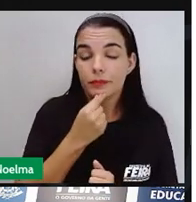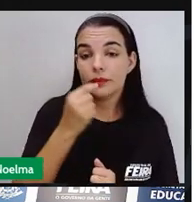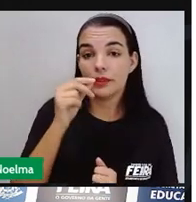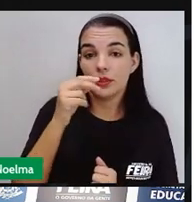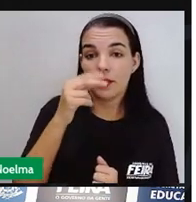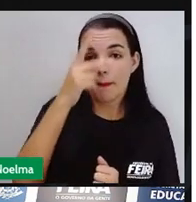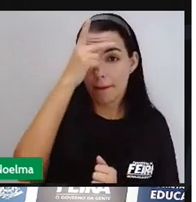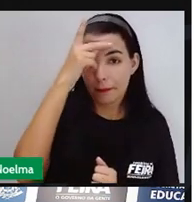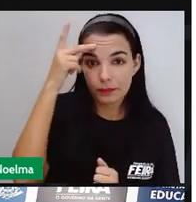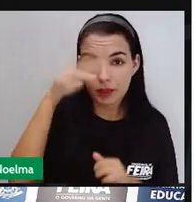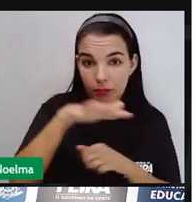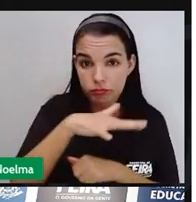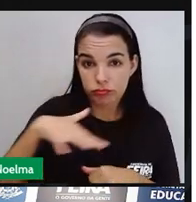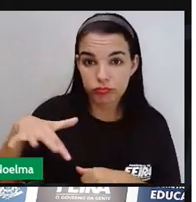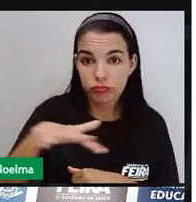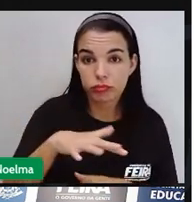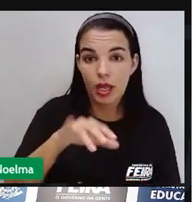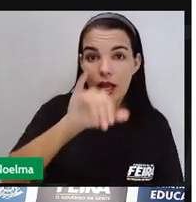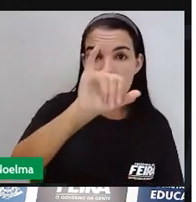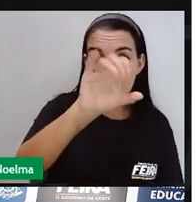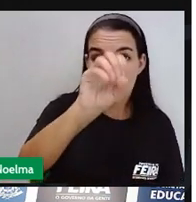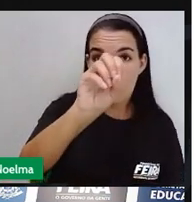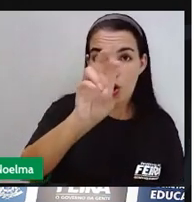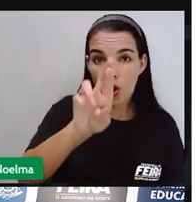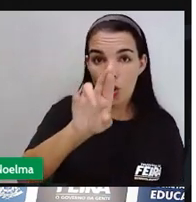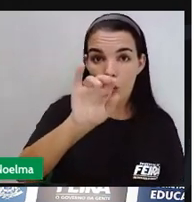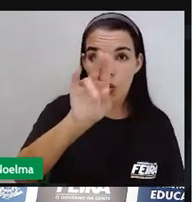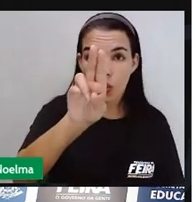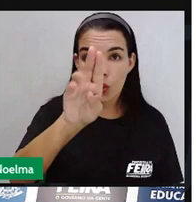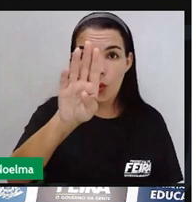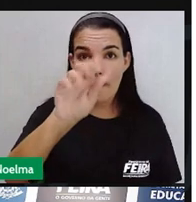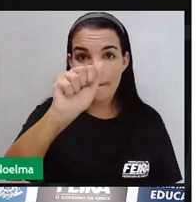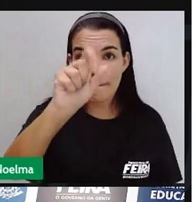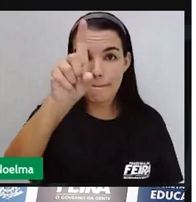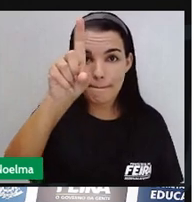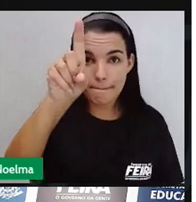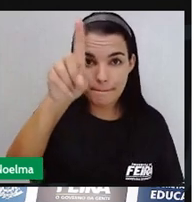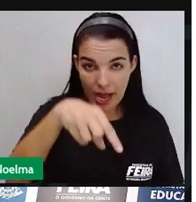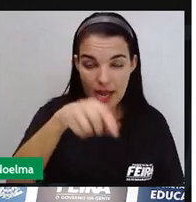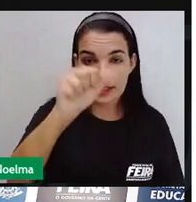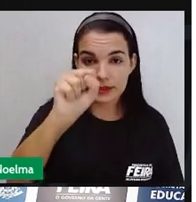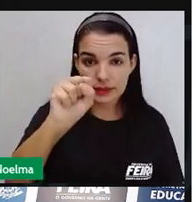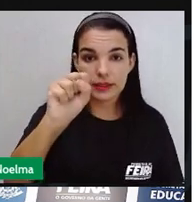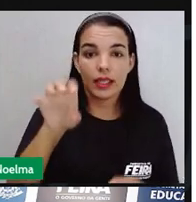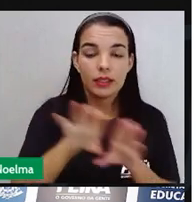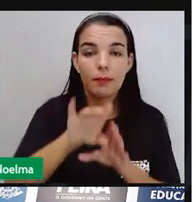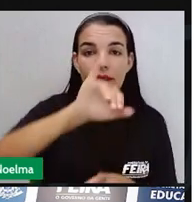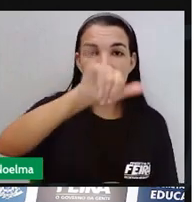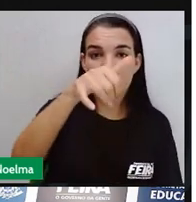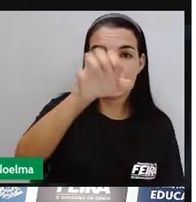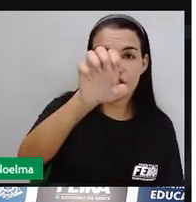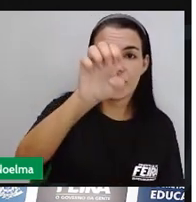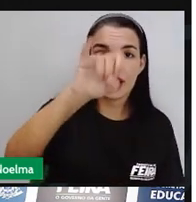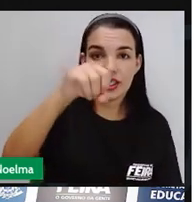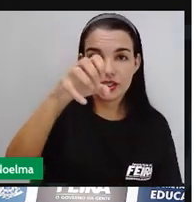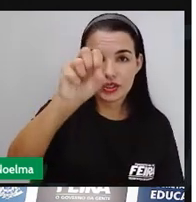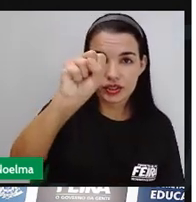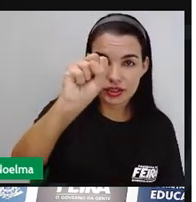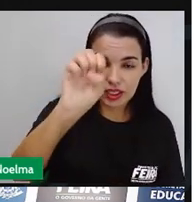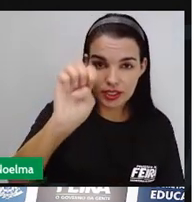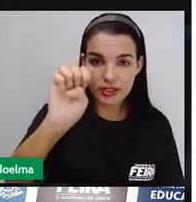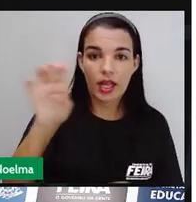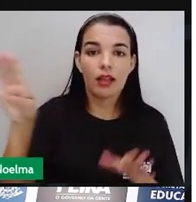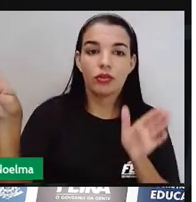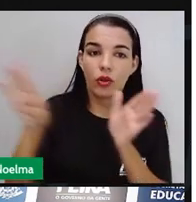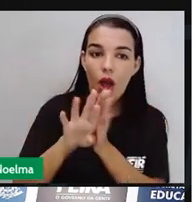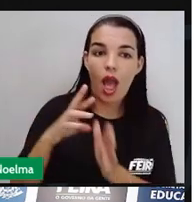vocês, tem vários povos, né? Não é o único tipo de povo que chegou ao Brasil. São vários os povos. Trouxeram a religião e seus